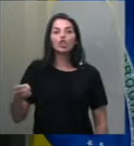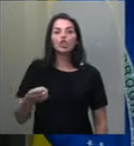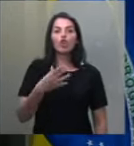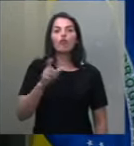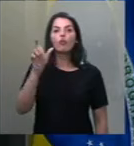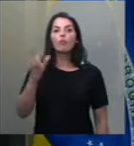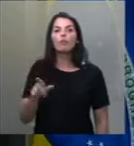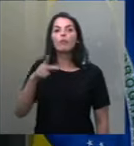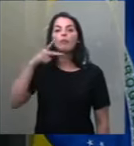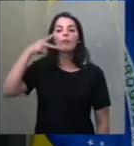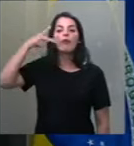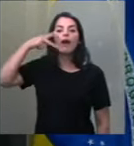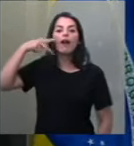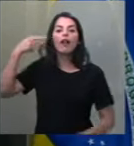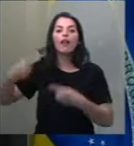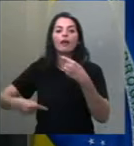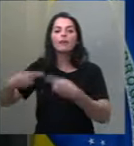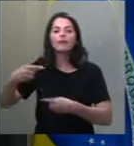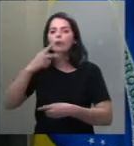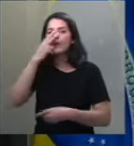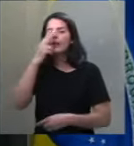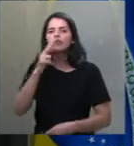parlamentar zumbi.